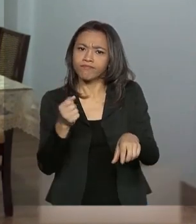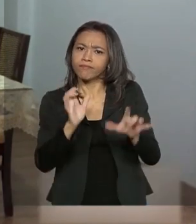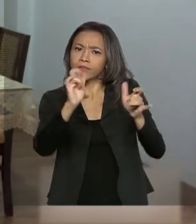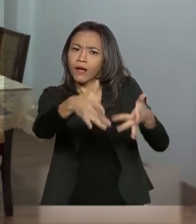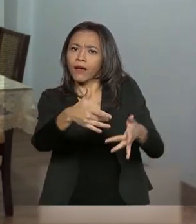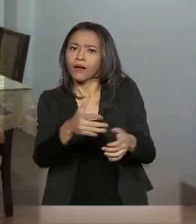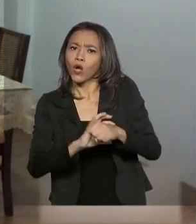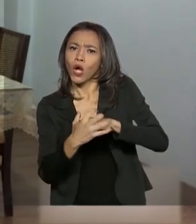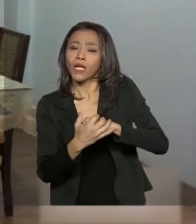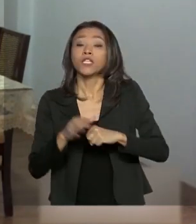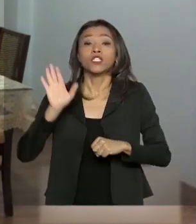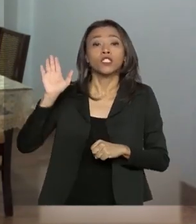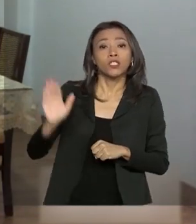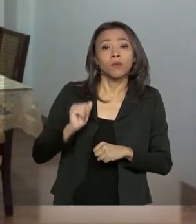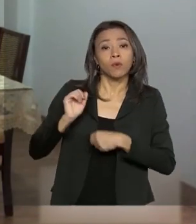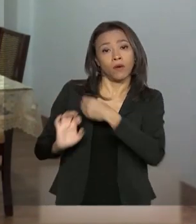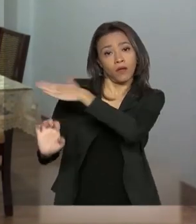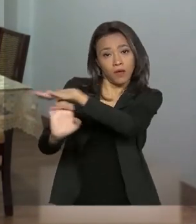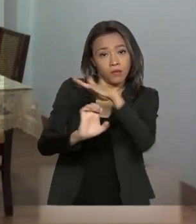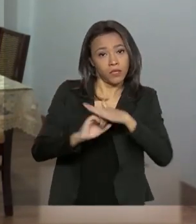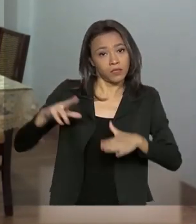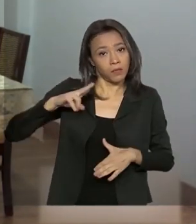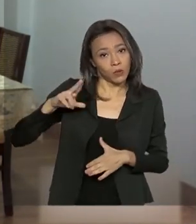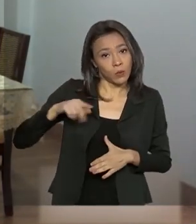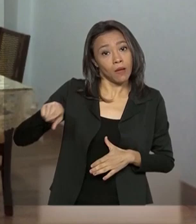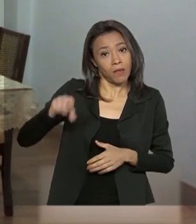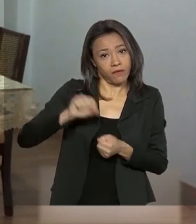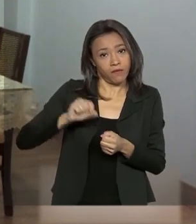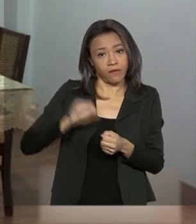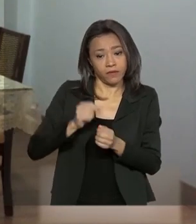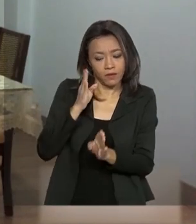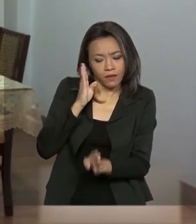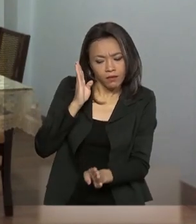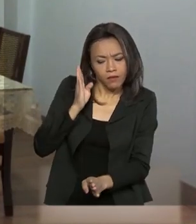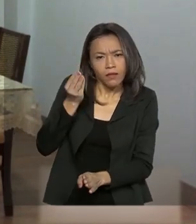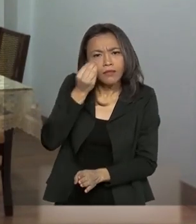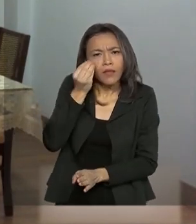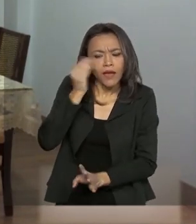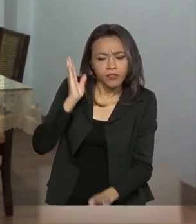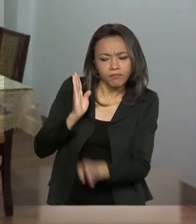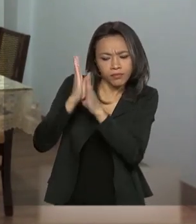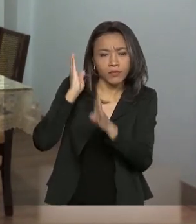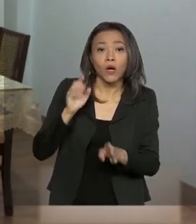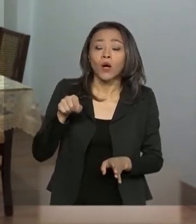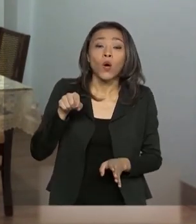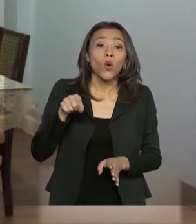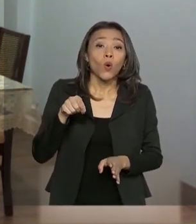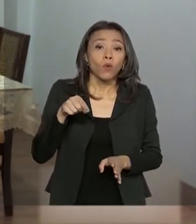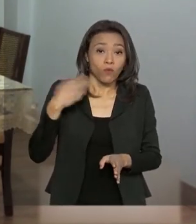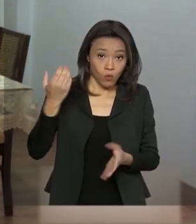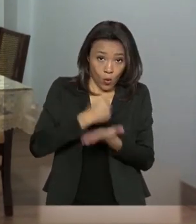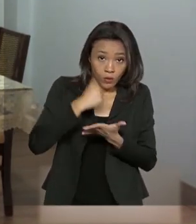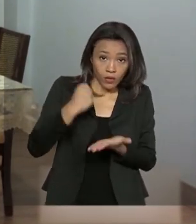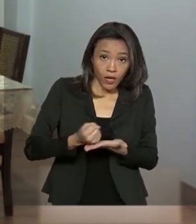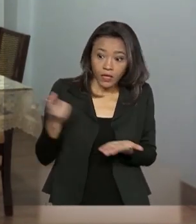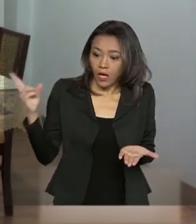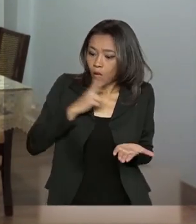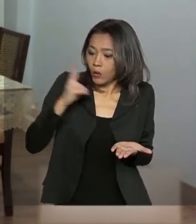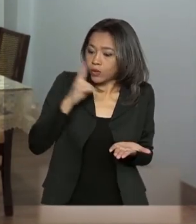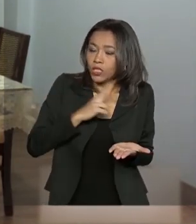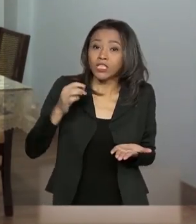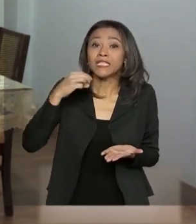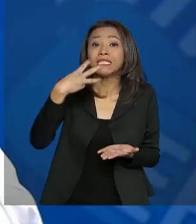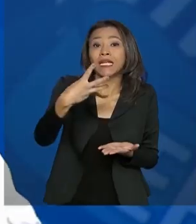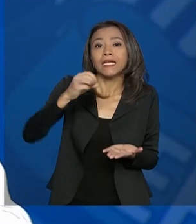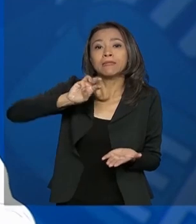convocou empresas privadas para processamento de testes rápidos. O contrato será emergencial e estabelece o limite de 3 milhões